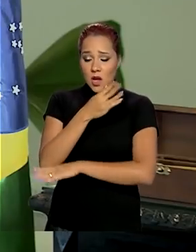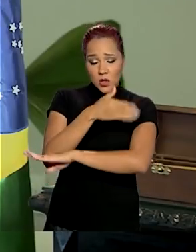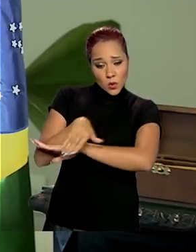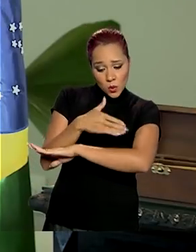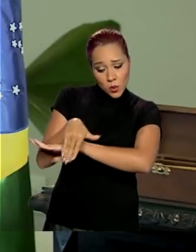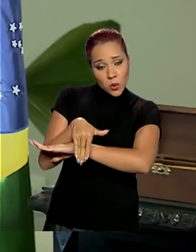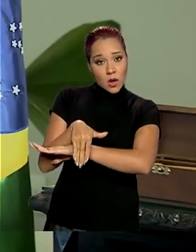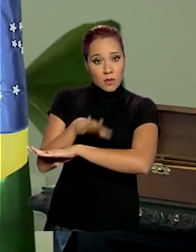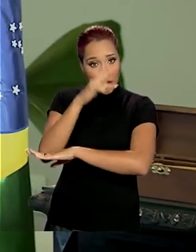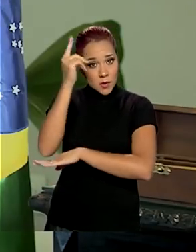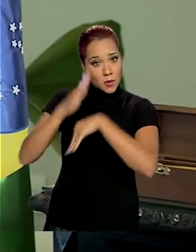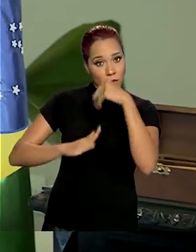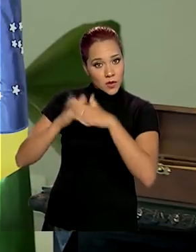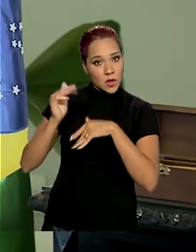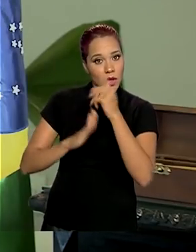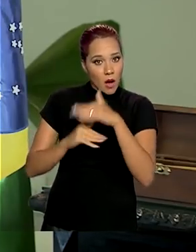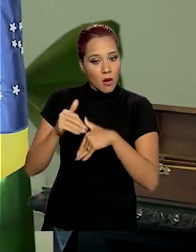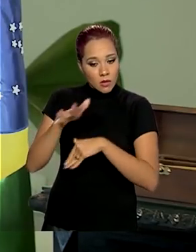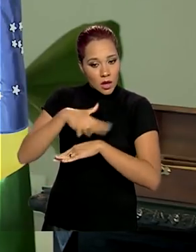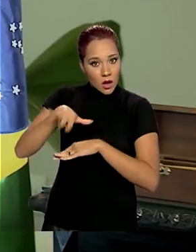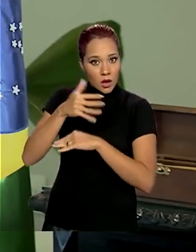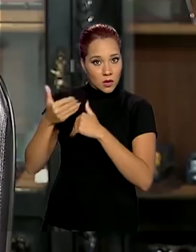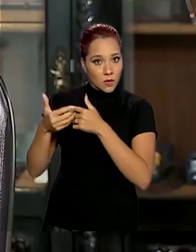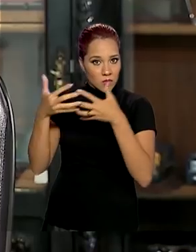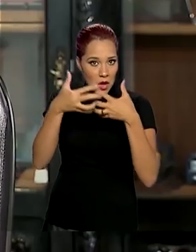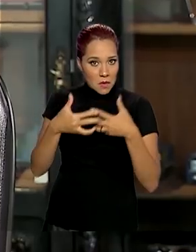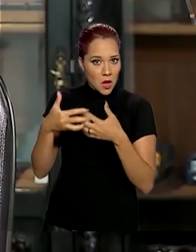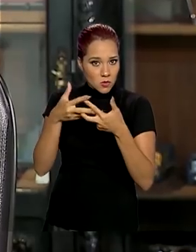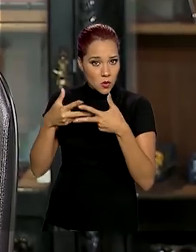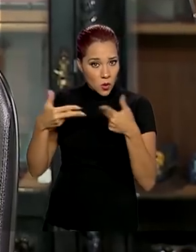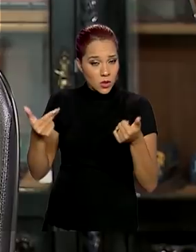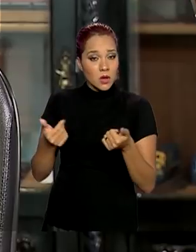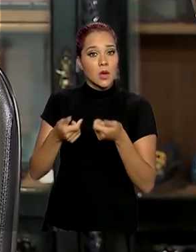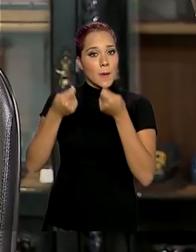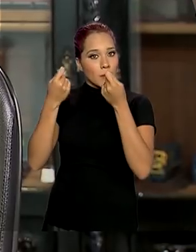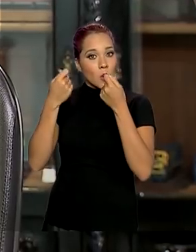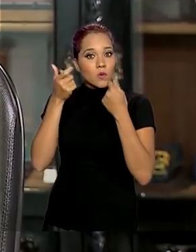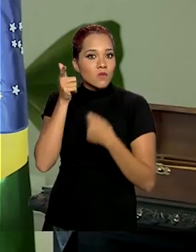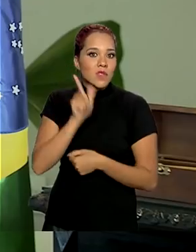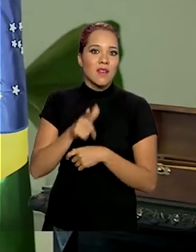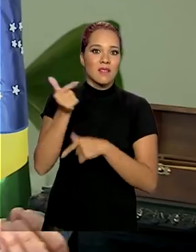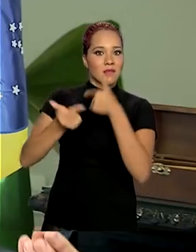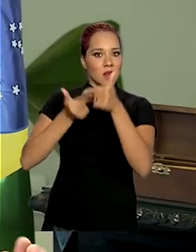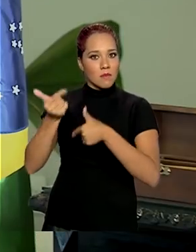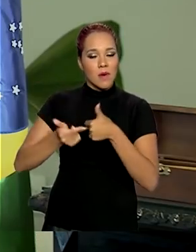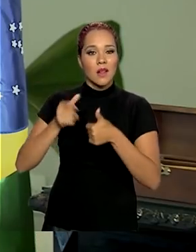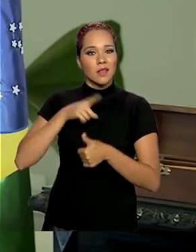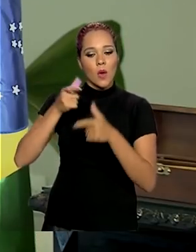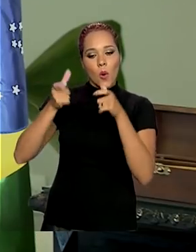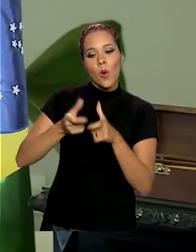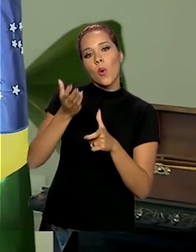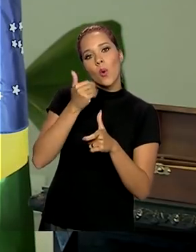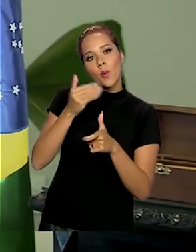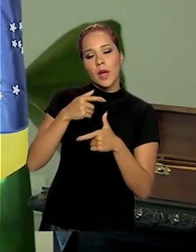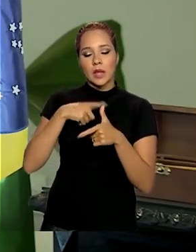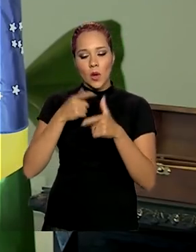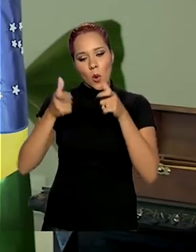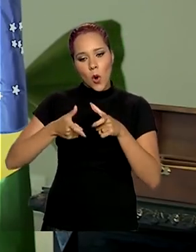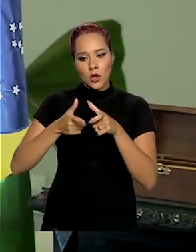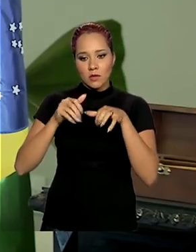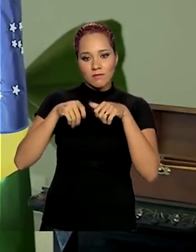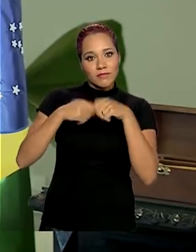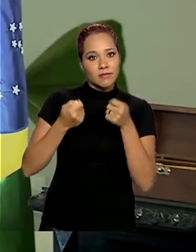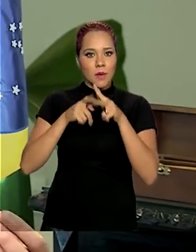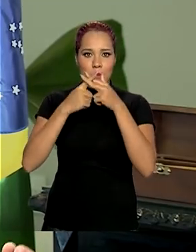aquele profissional do transporte tenha suporte, possa exercer a sua atividade, tenha onde comer, tenha como fazer a manutenção